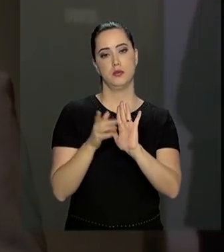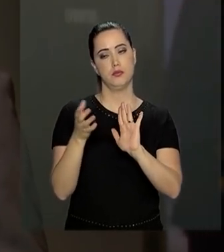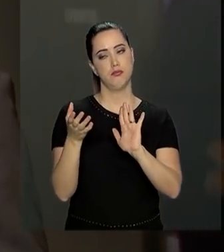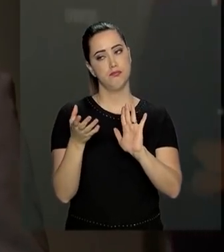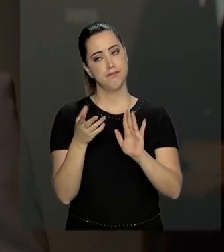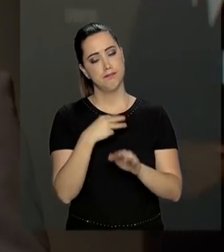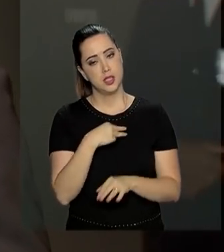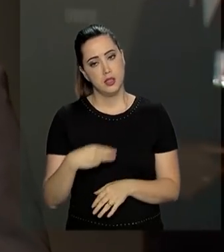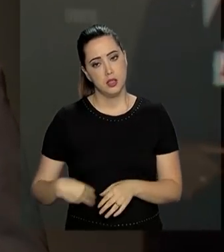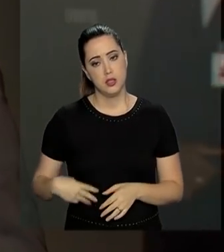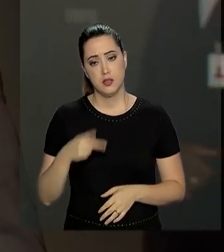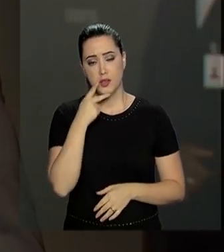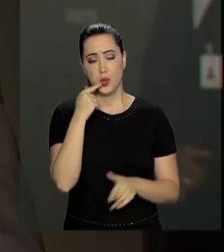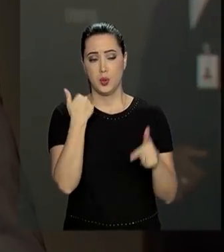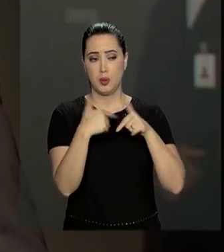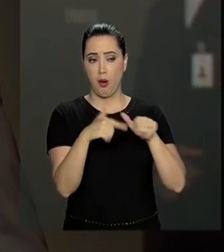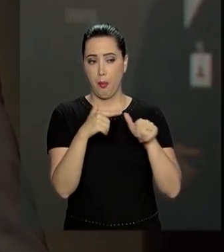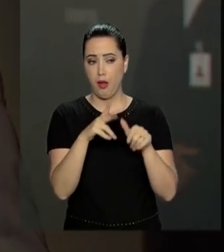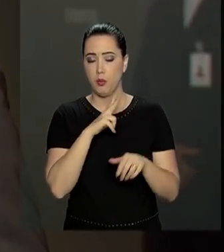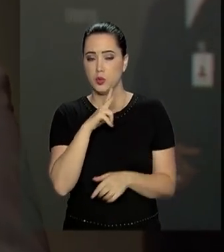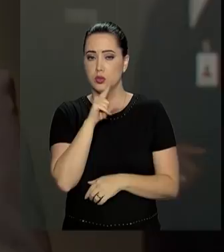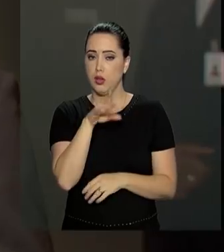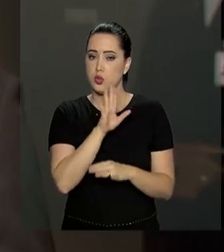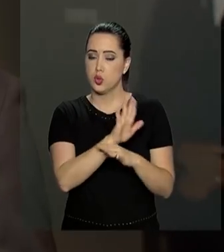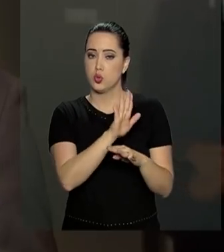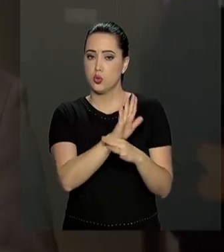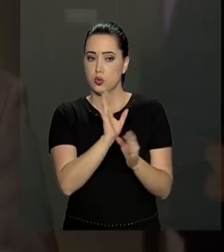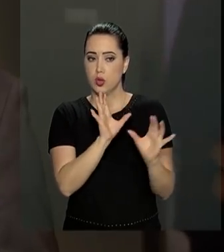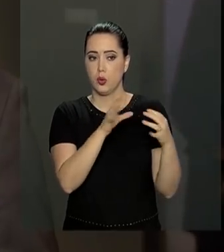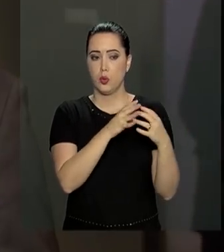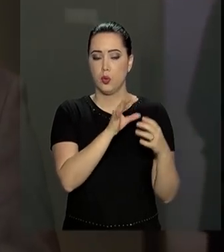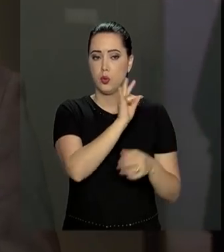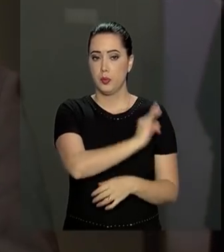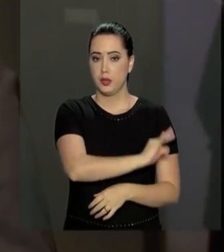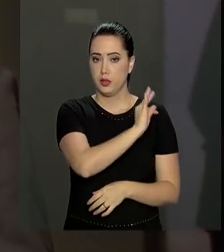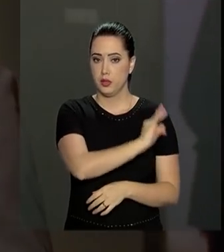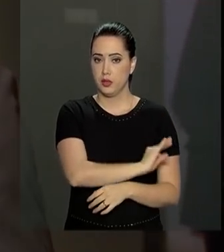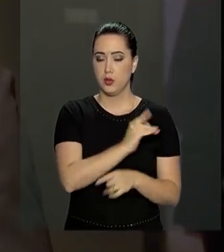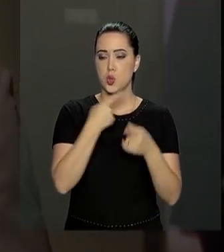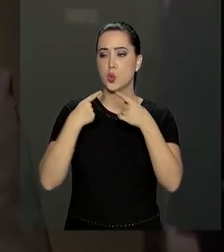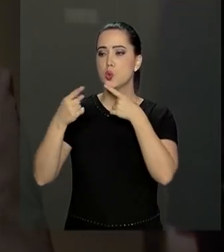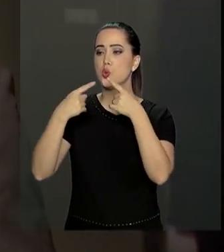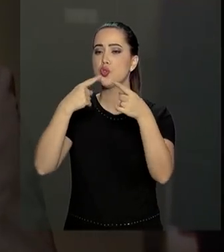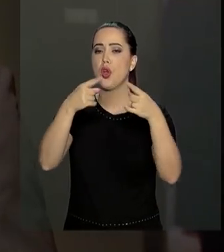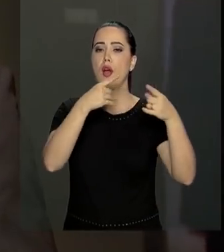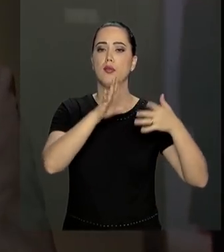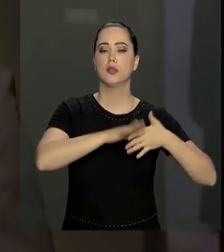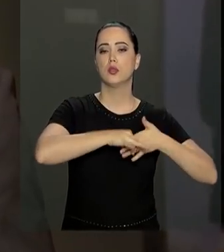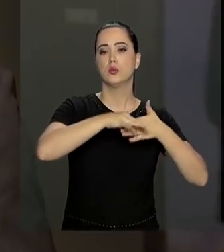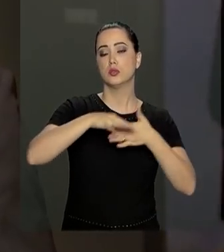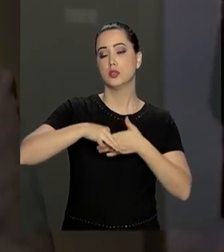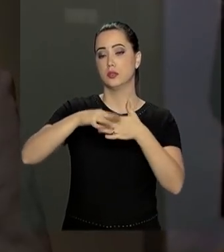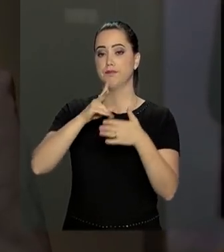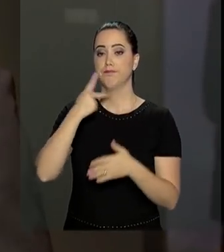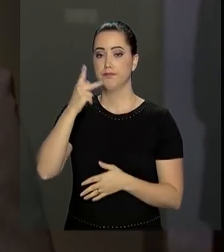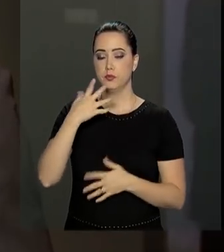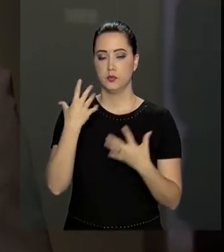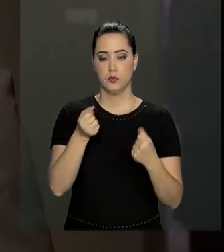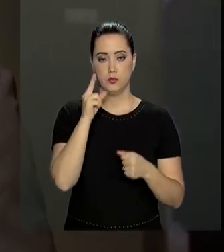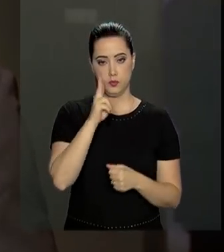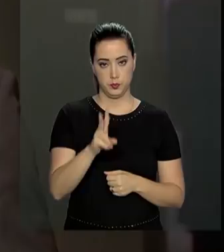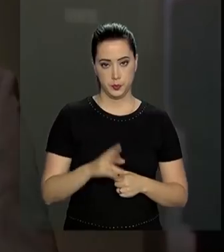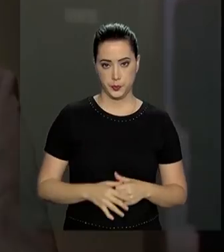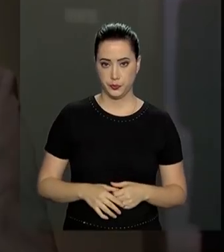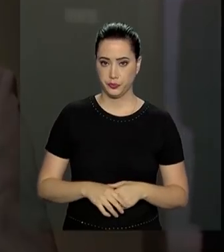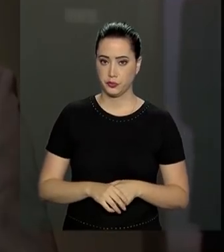Guedes disse que o papel dele é de ajudar a equipe técnica no diálogo com as lideranças políticas. Vamos ouvi-lo.